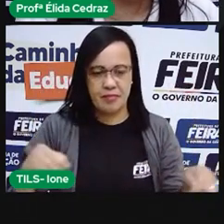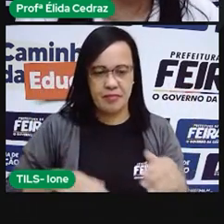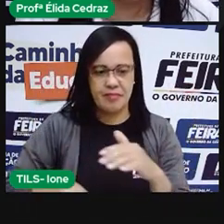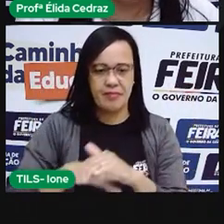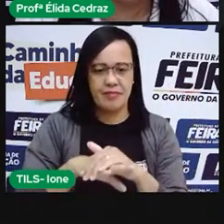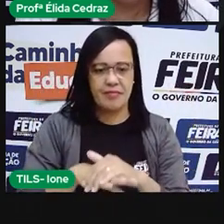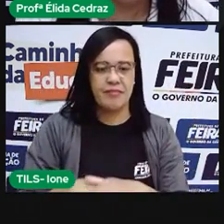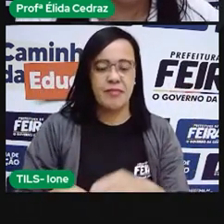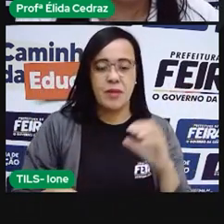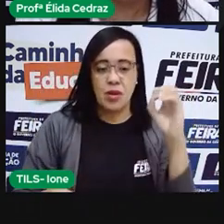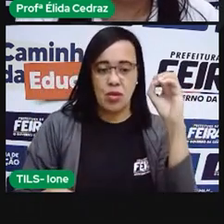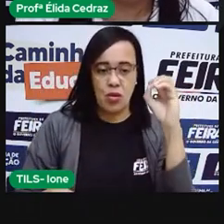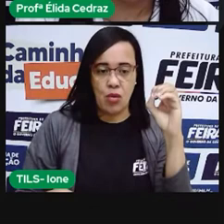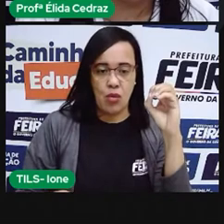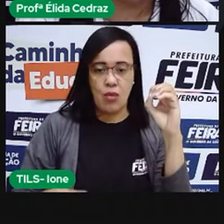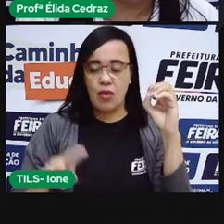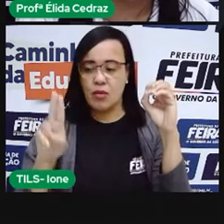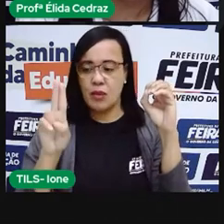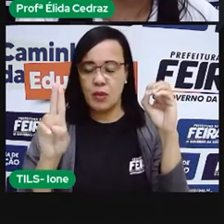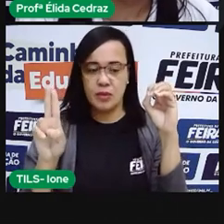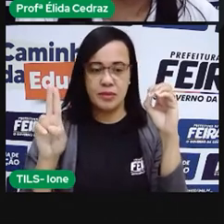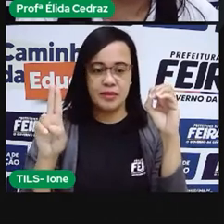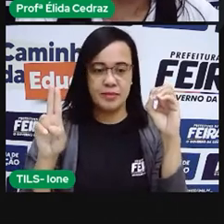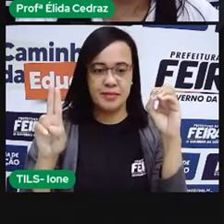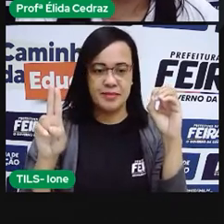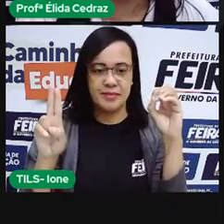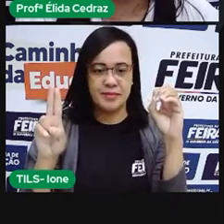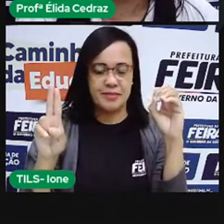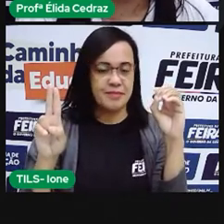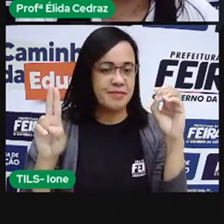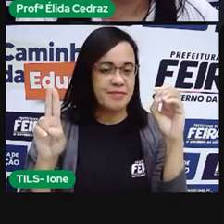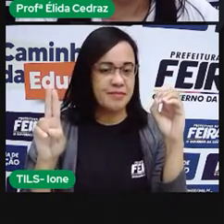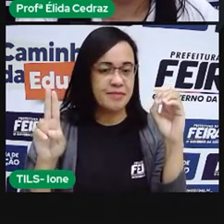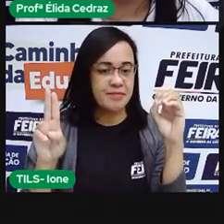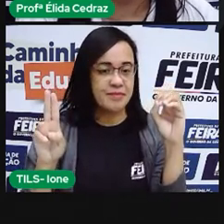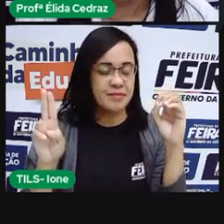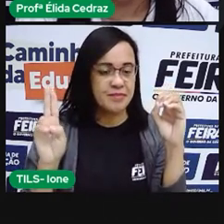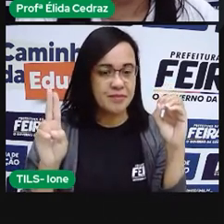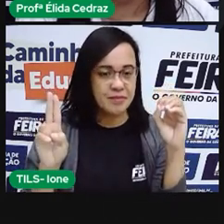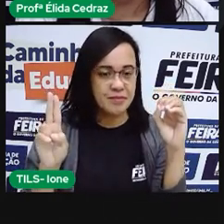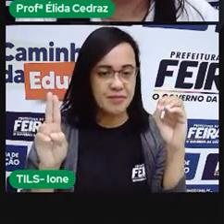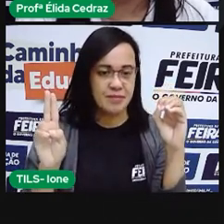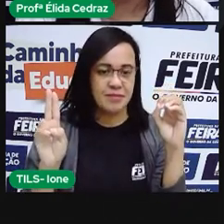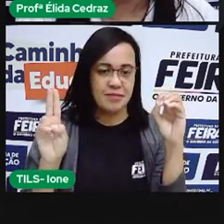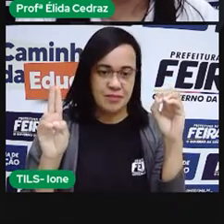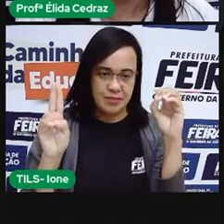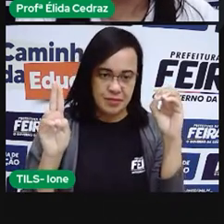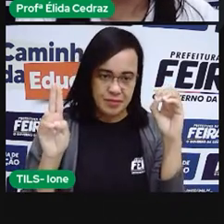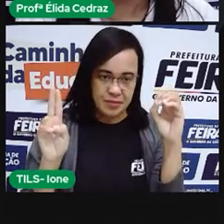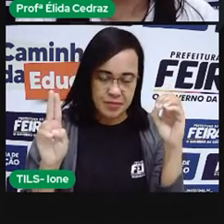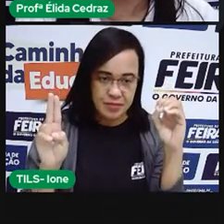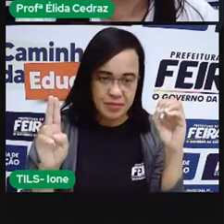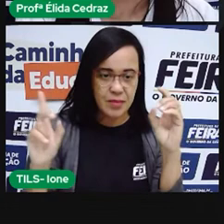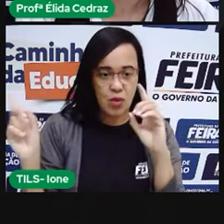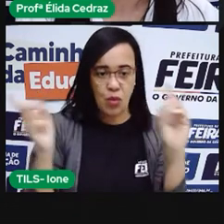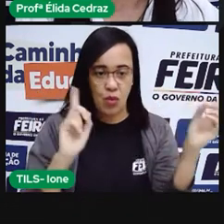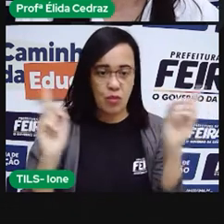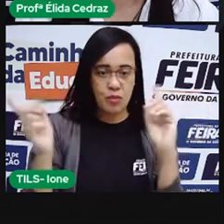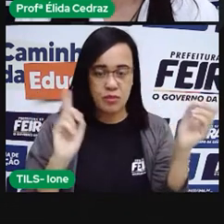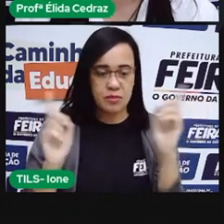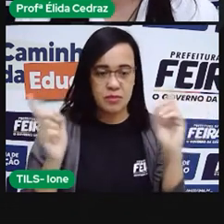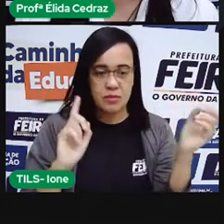Baú. Baú. Qual letrinha nós vamos usar? Letrinha O ou a letrinha U?